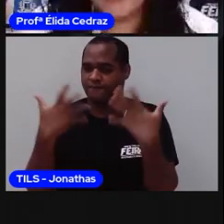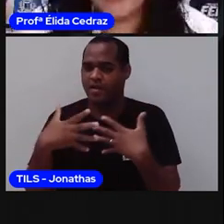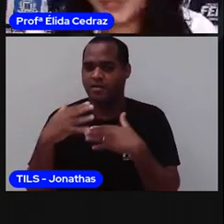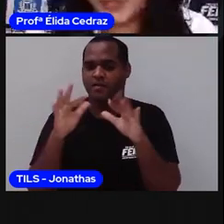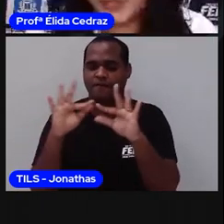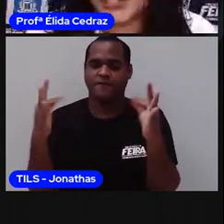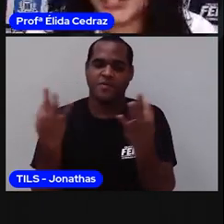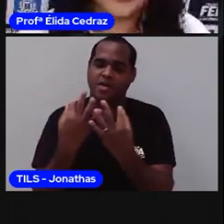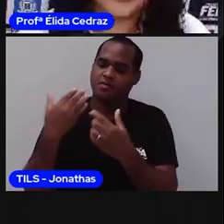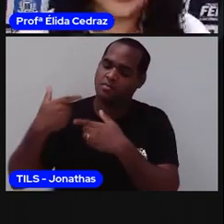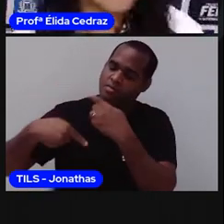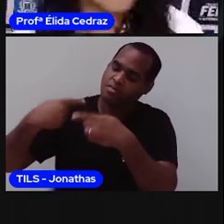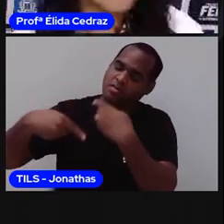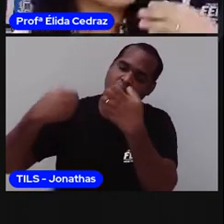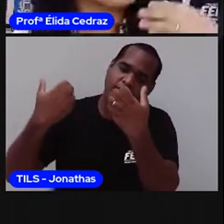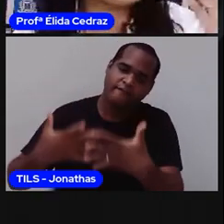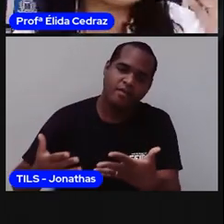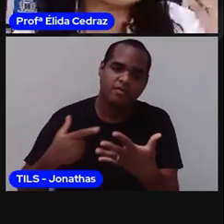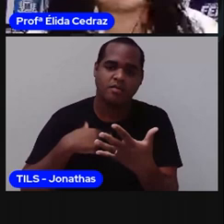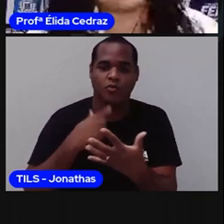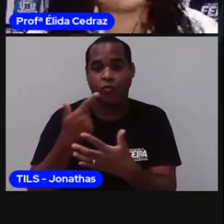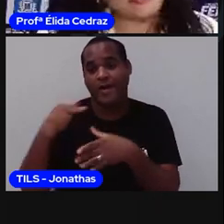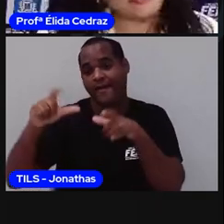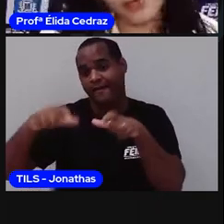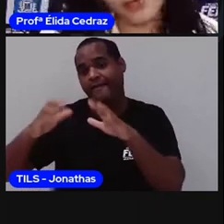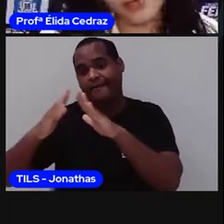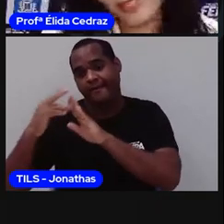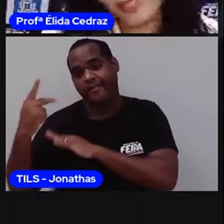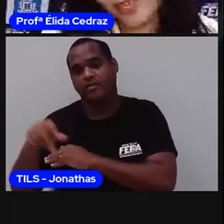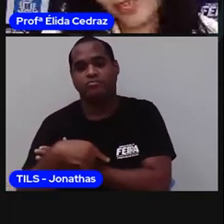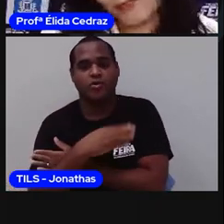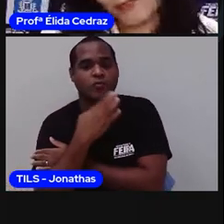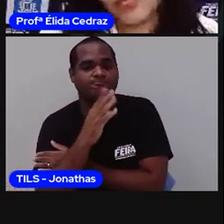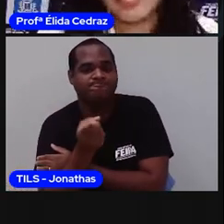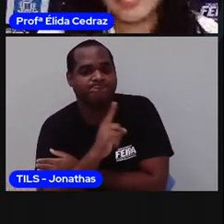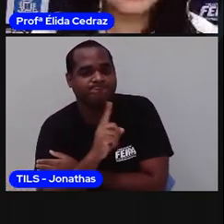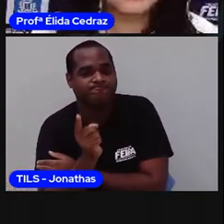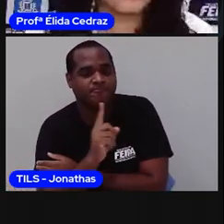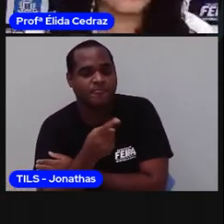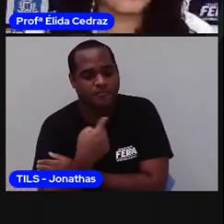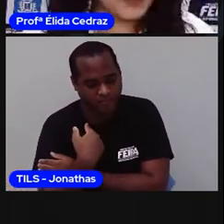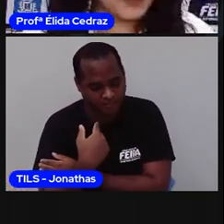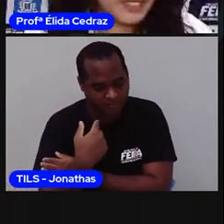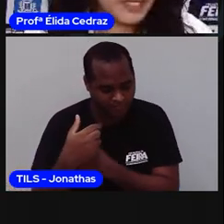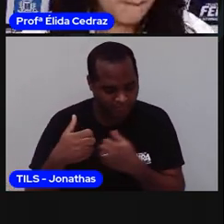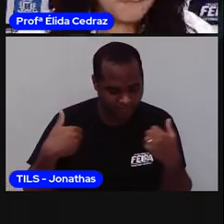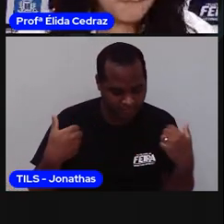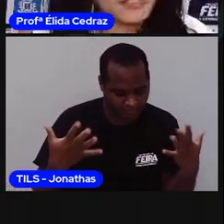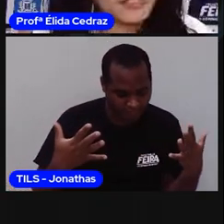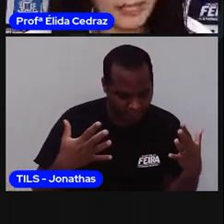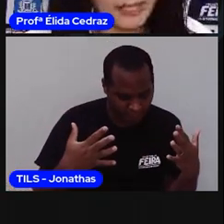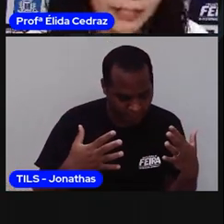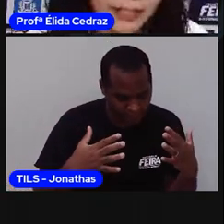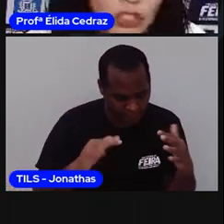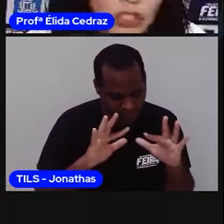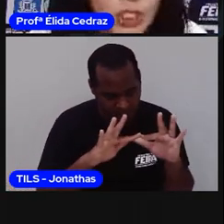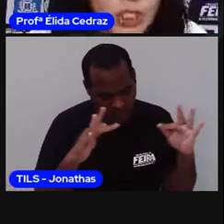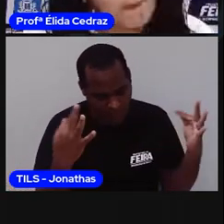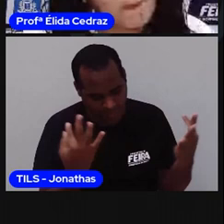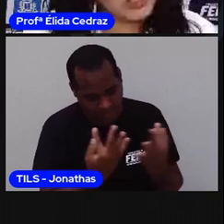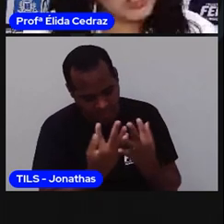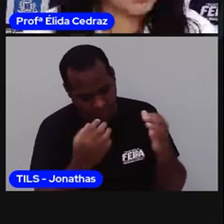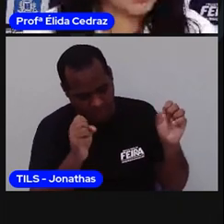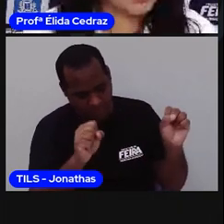muito grande ou mora em outro lugar e ainda não conheceu. Então, família pode ser grande,